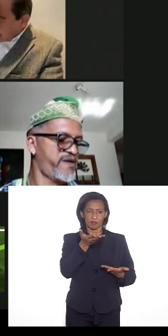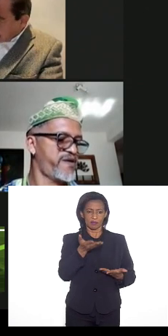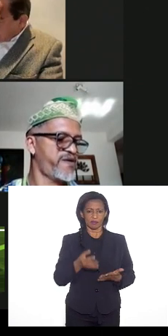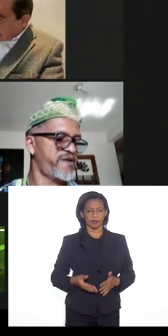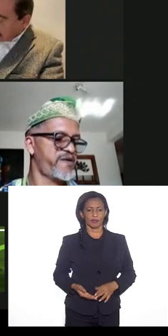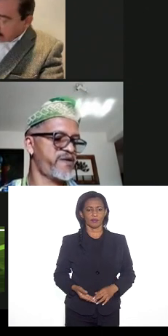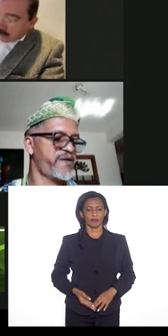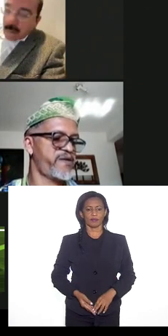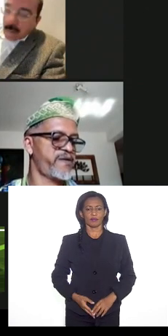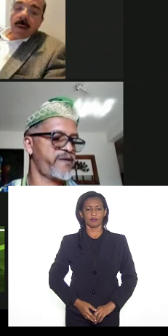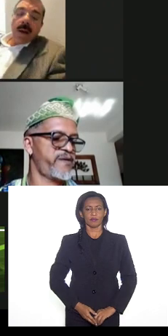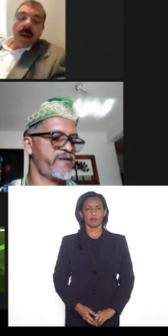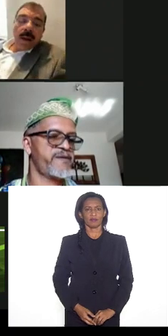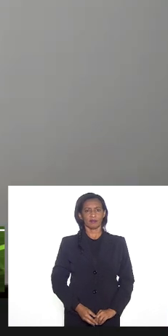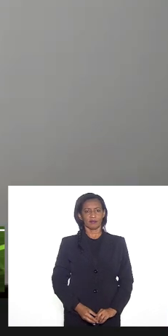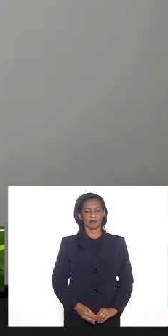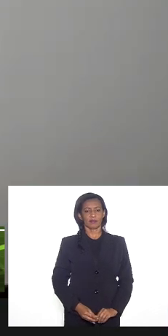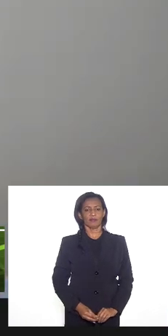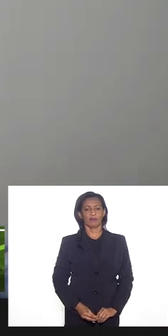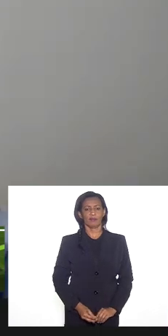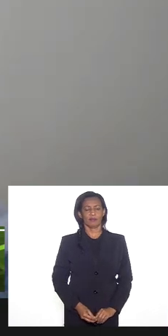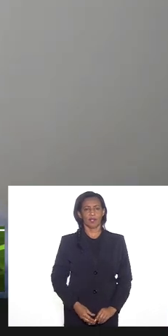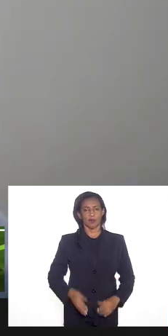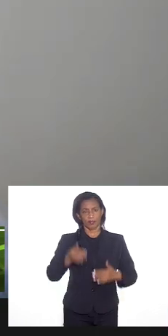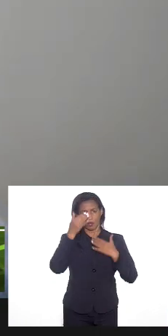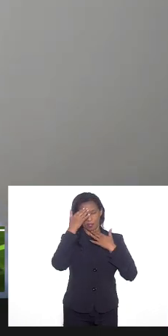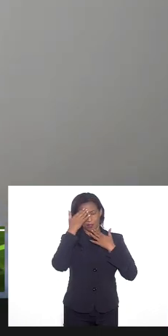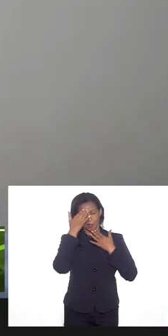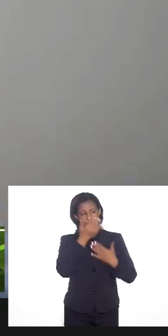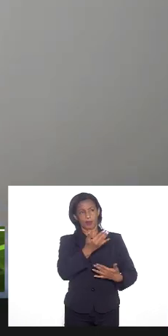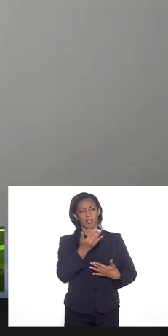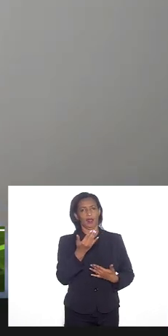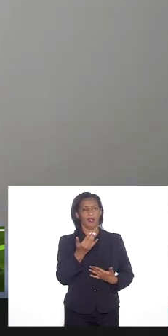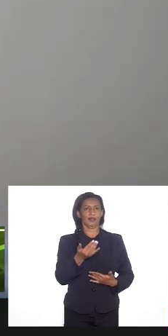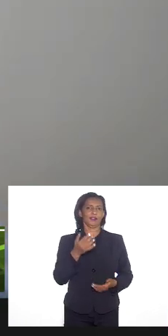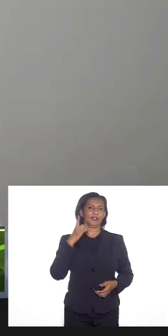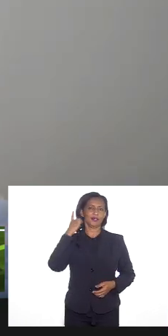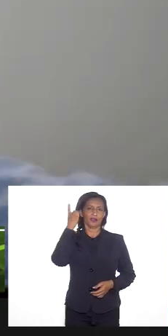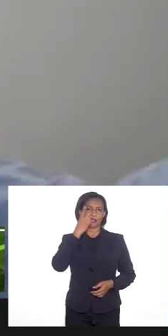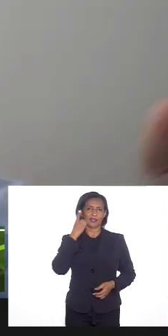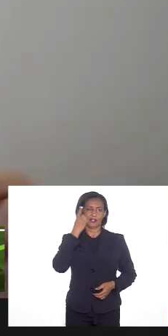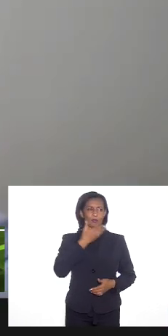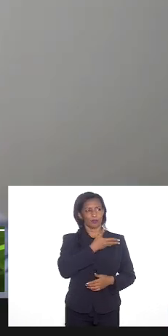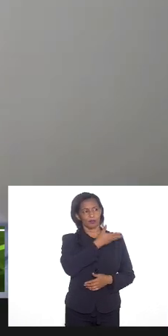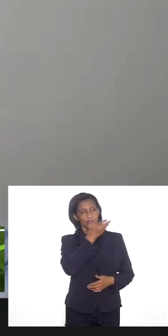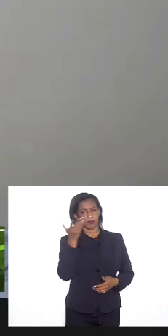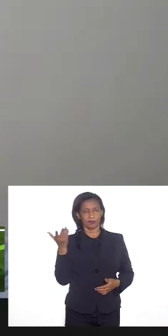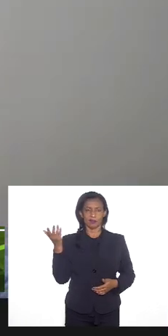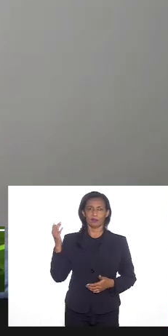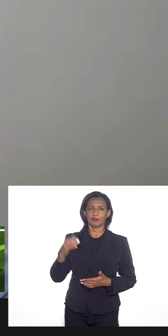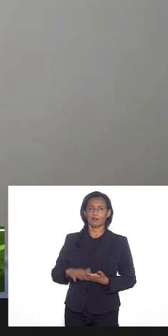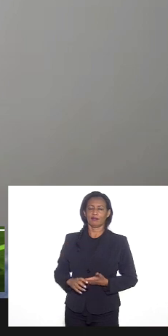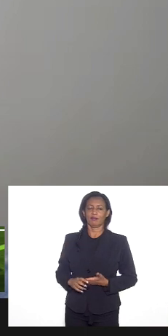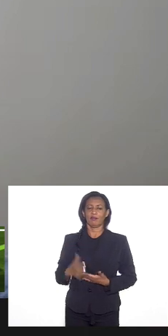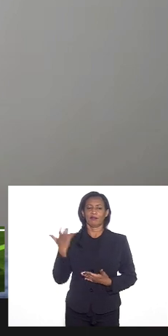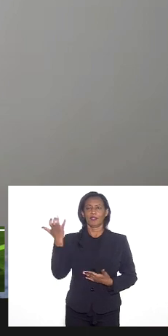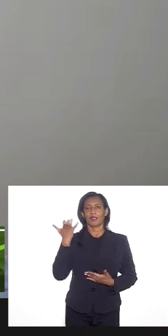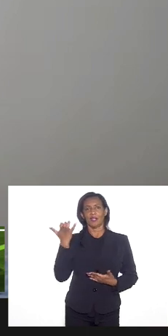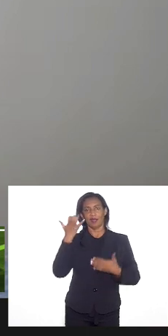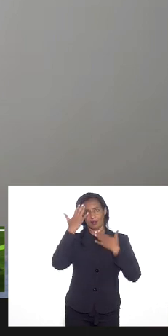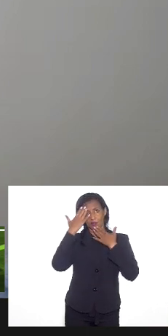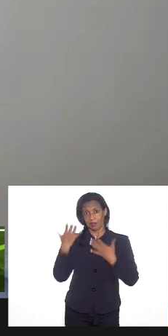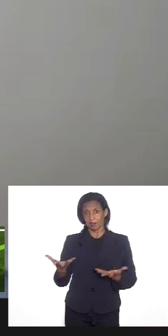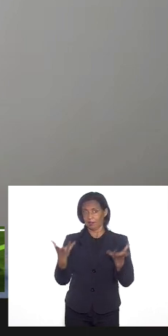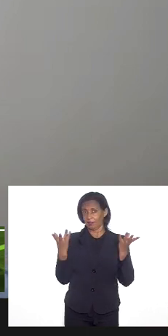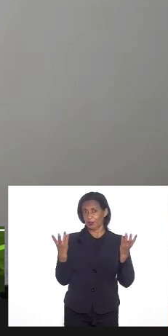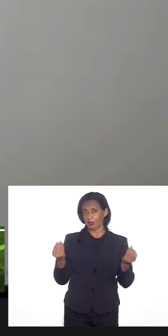obrigado deputada marta rocha deputadas deputados quero agradecer muito